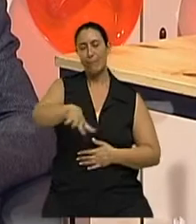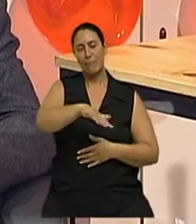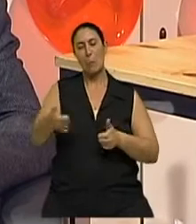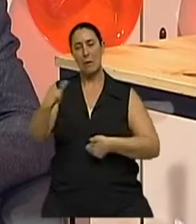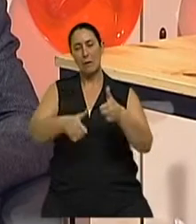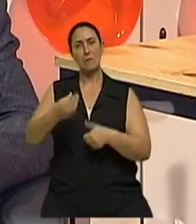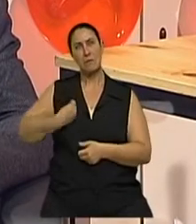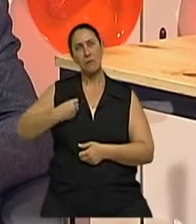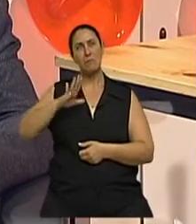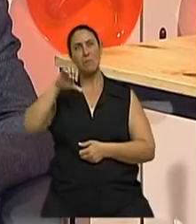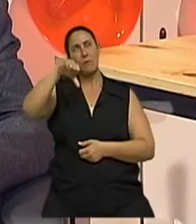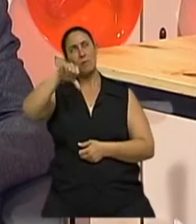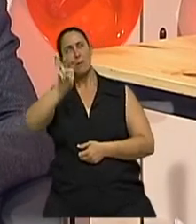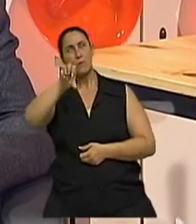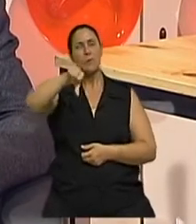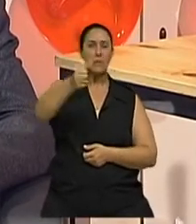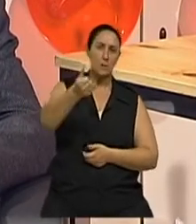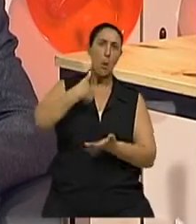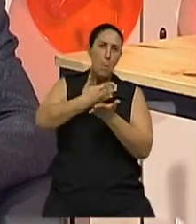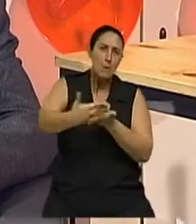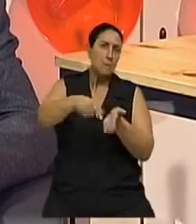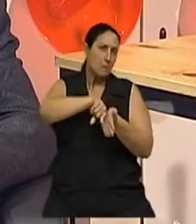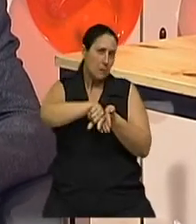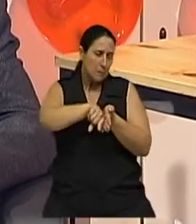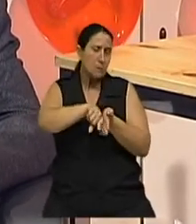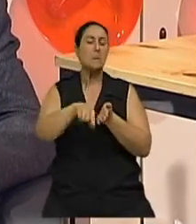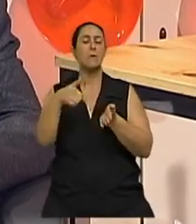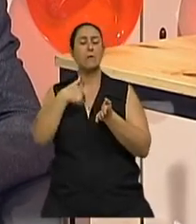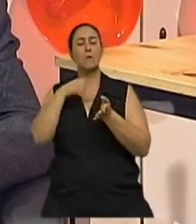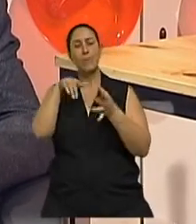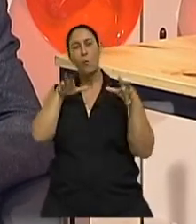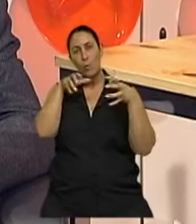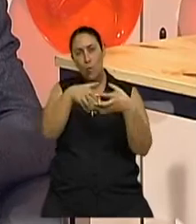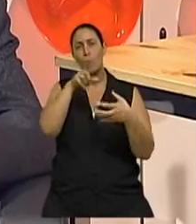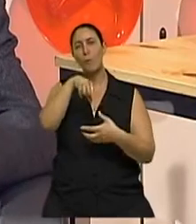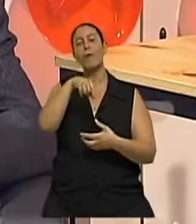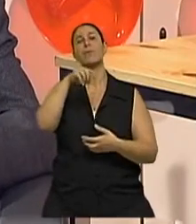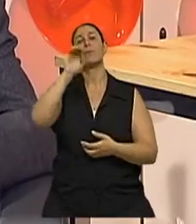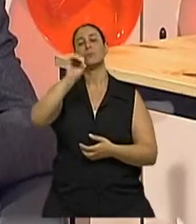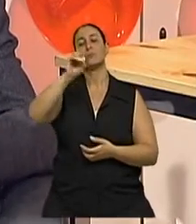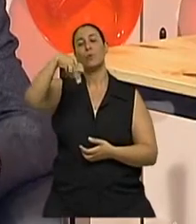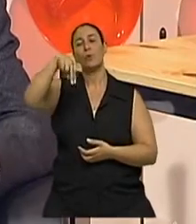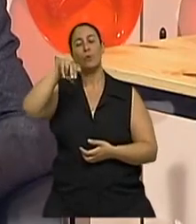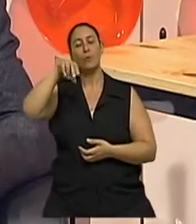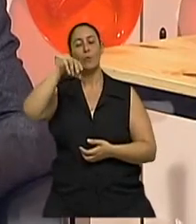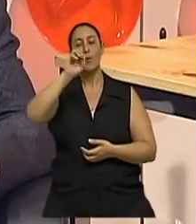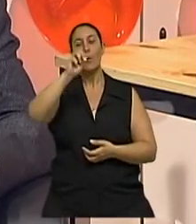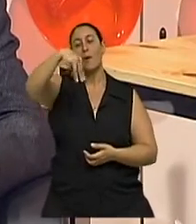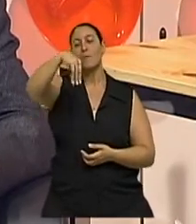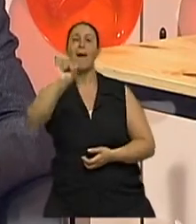anos, desde 95, 96, que eu trabalho junto ao grupo da Organização Mundial da Saúde para desenvolver